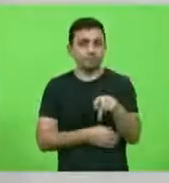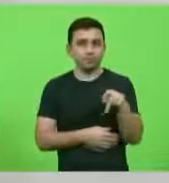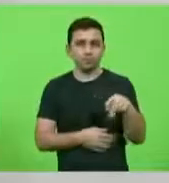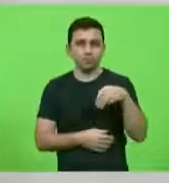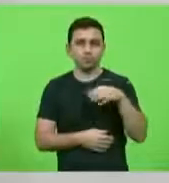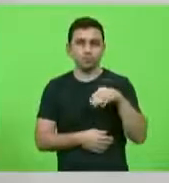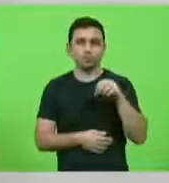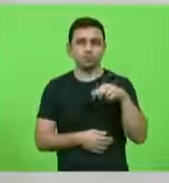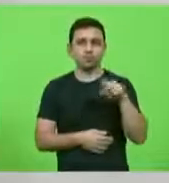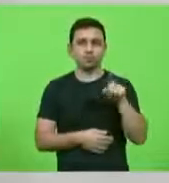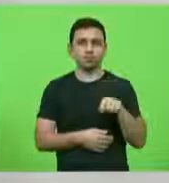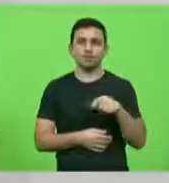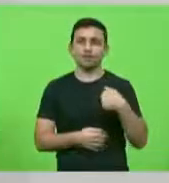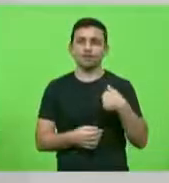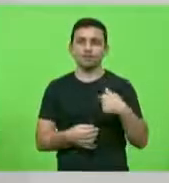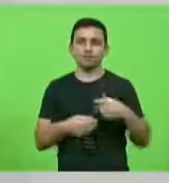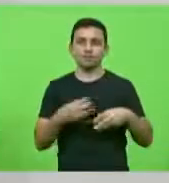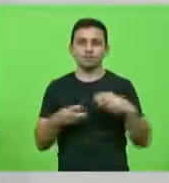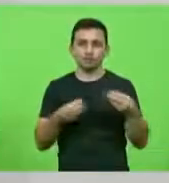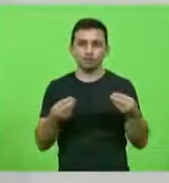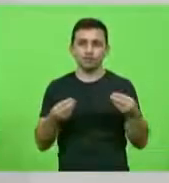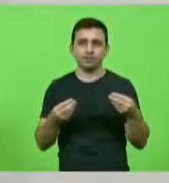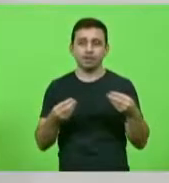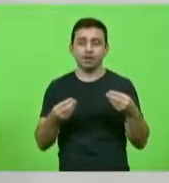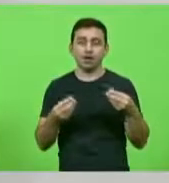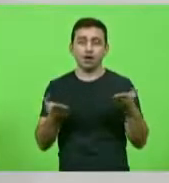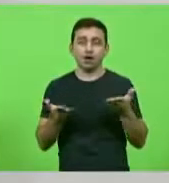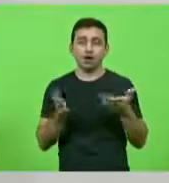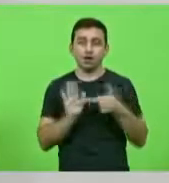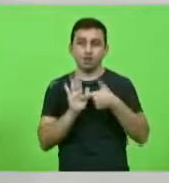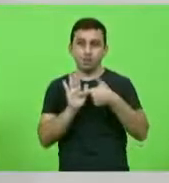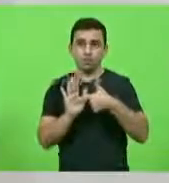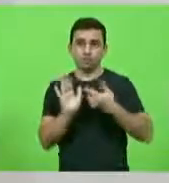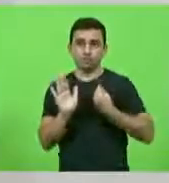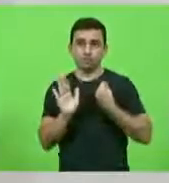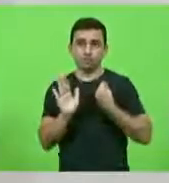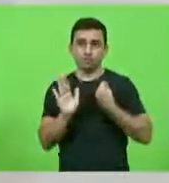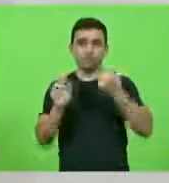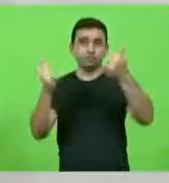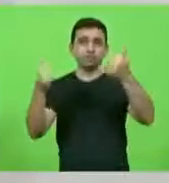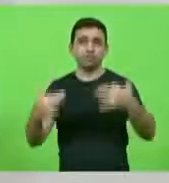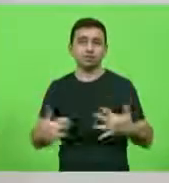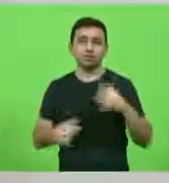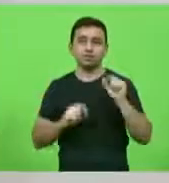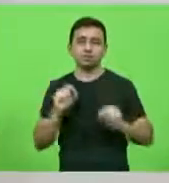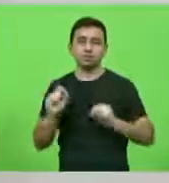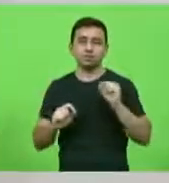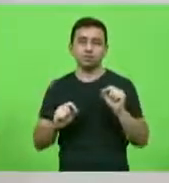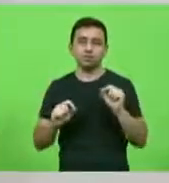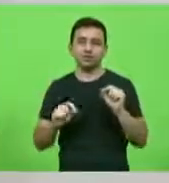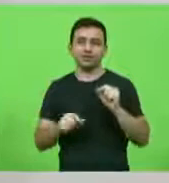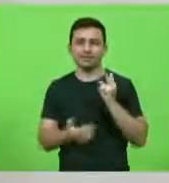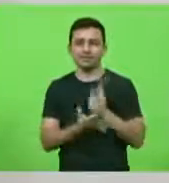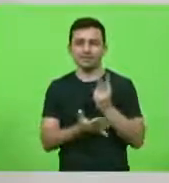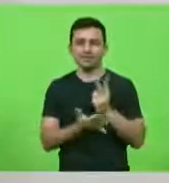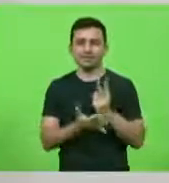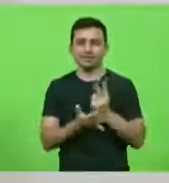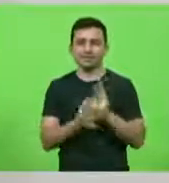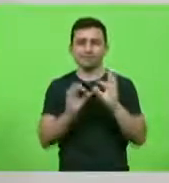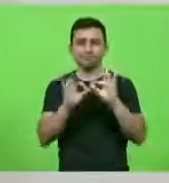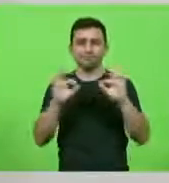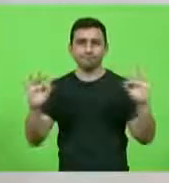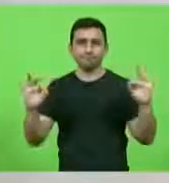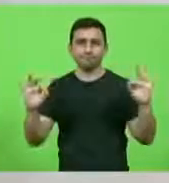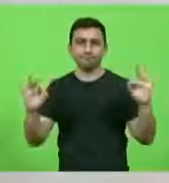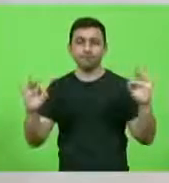eu trago presente partes da sua fala dita anos atrás, mas sempre tão atual, onde ele fala